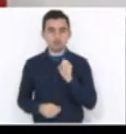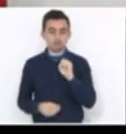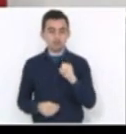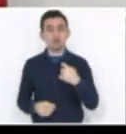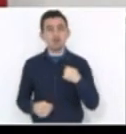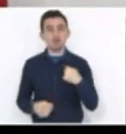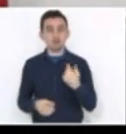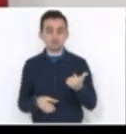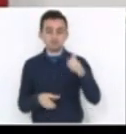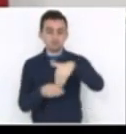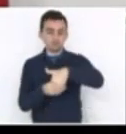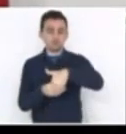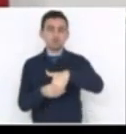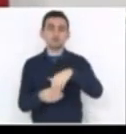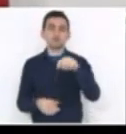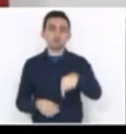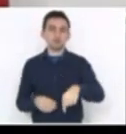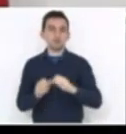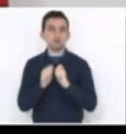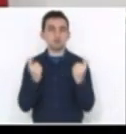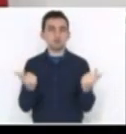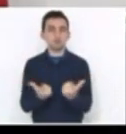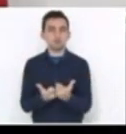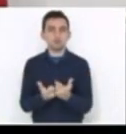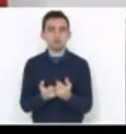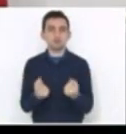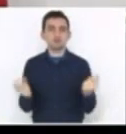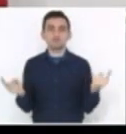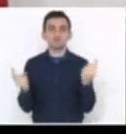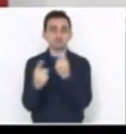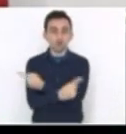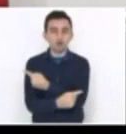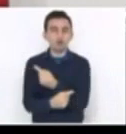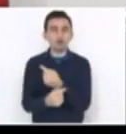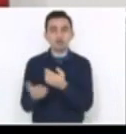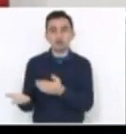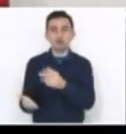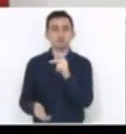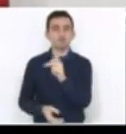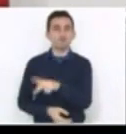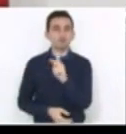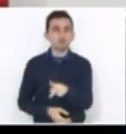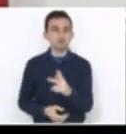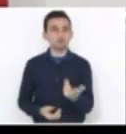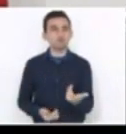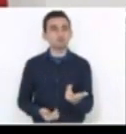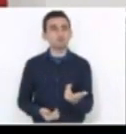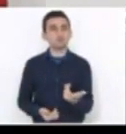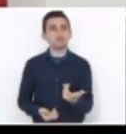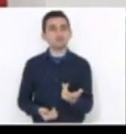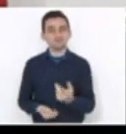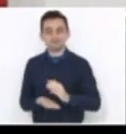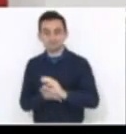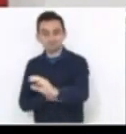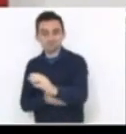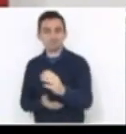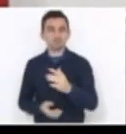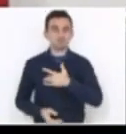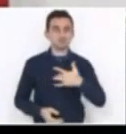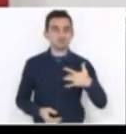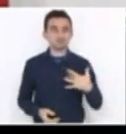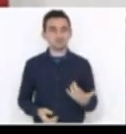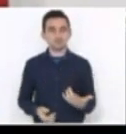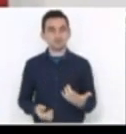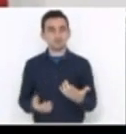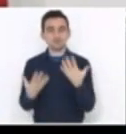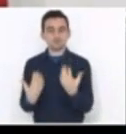aqui no Parlamento contra contra os professores, contra recursos para a saúde, contra